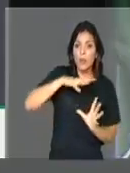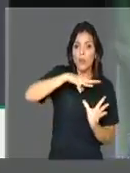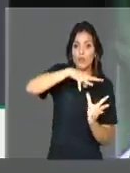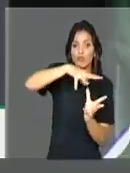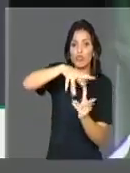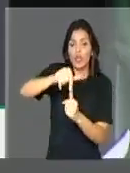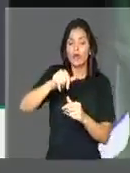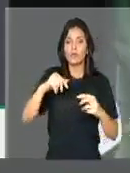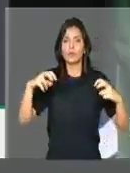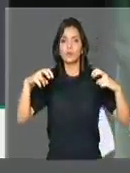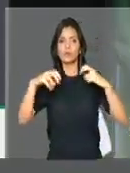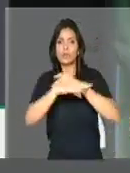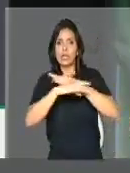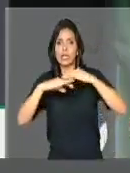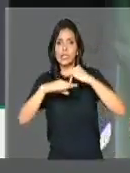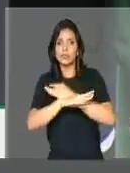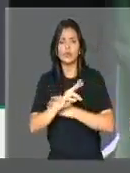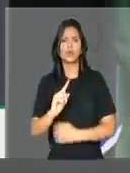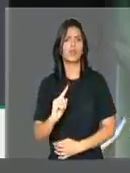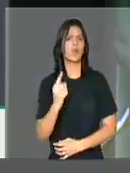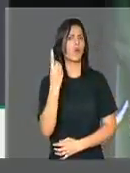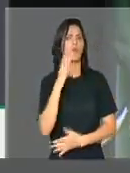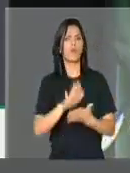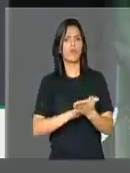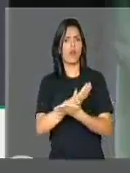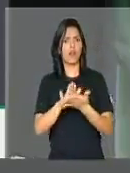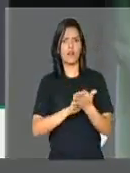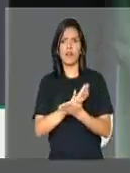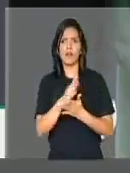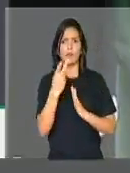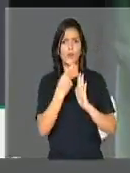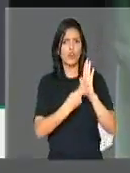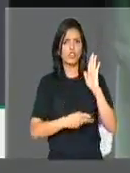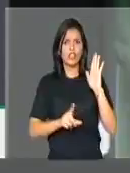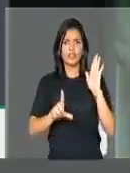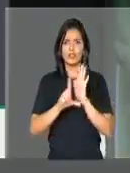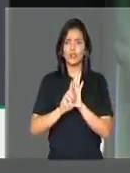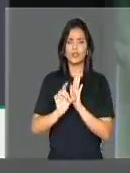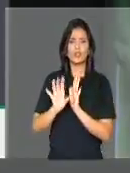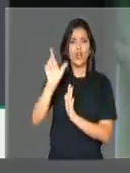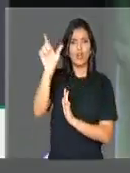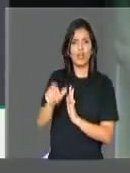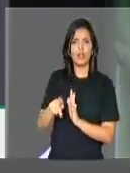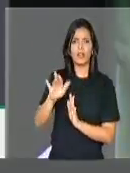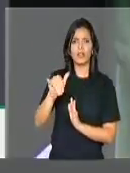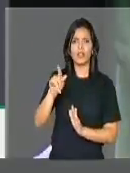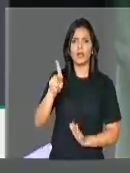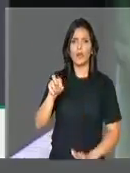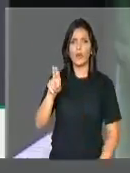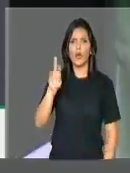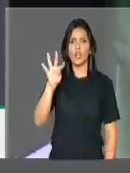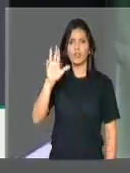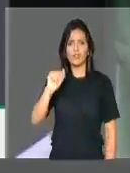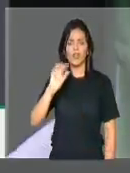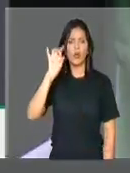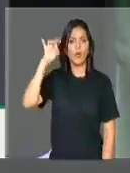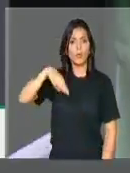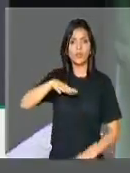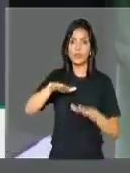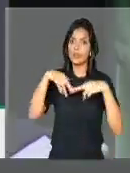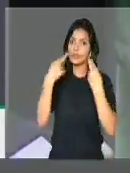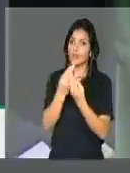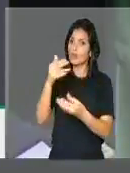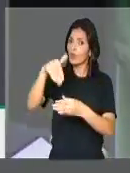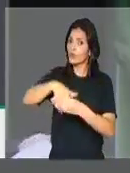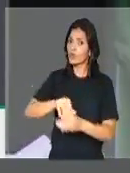nenhum projeto sobre trânsito foi votado nessa Casa, não ser o projeto da deputada Keiko Ota na última sessão. Nós